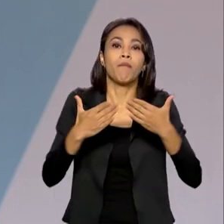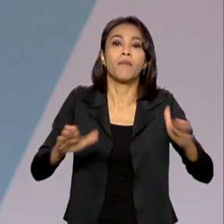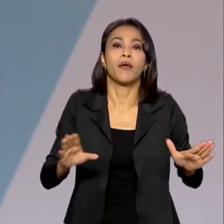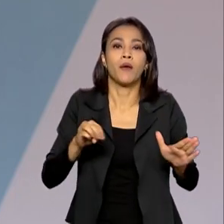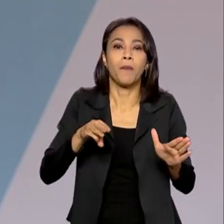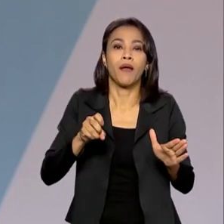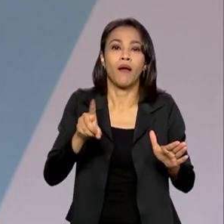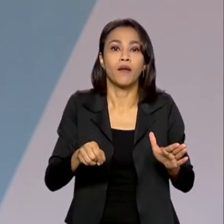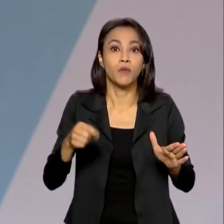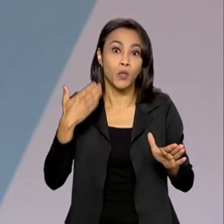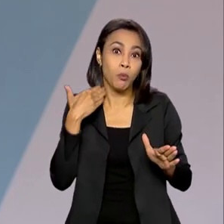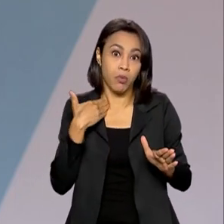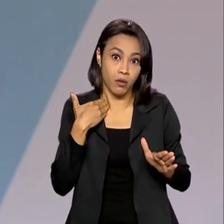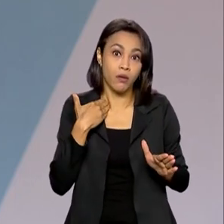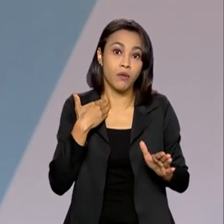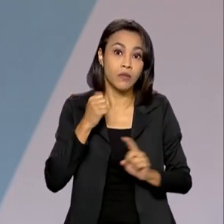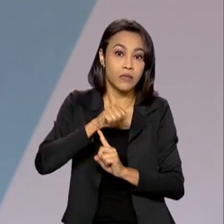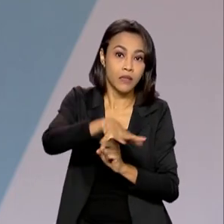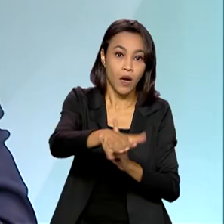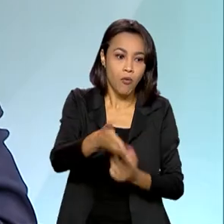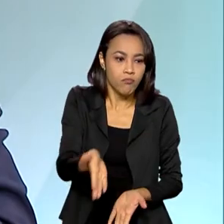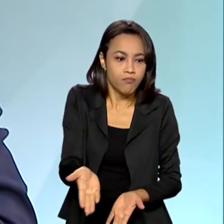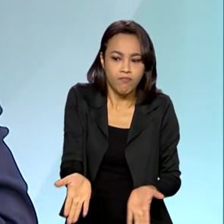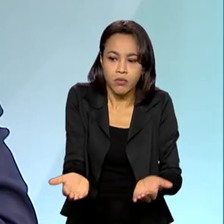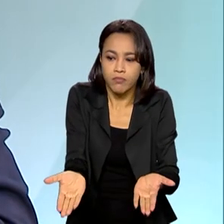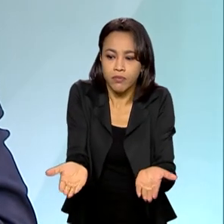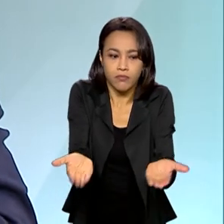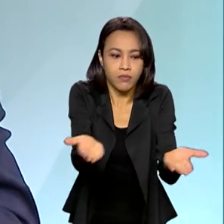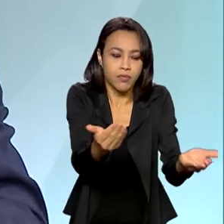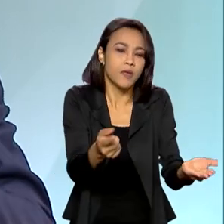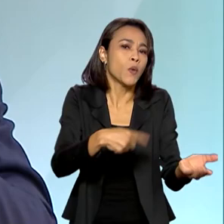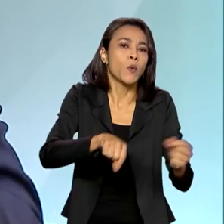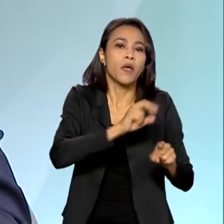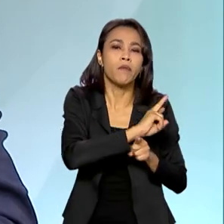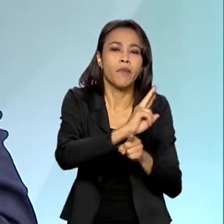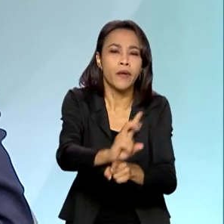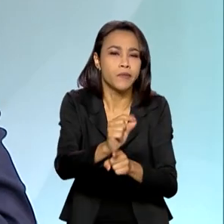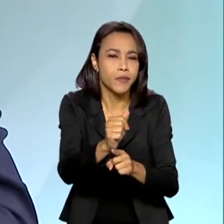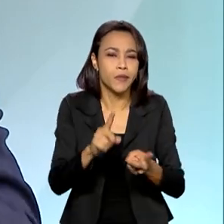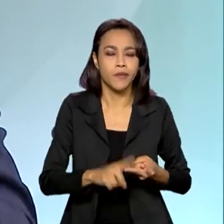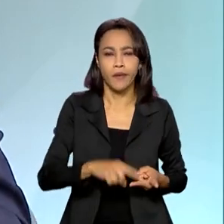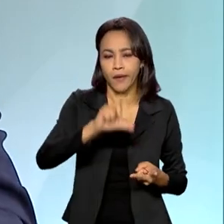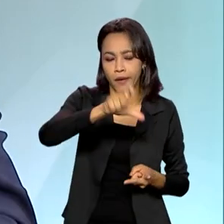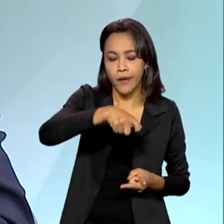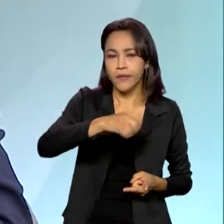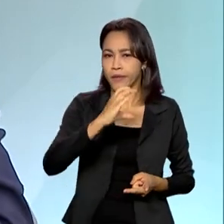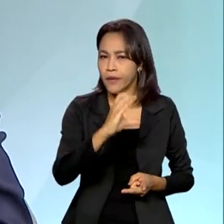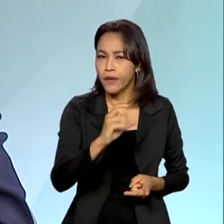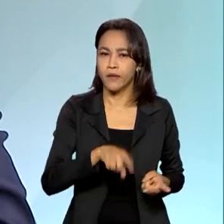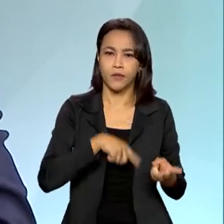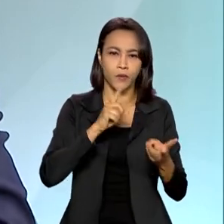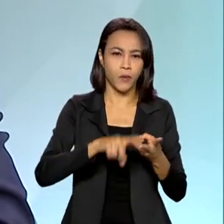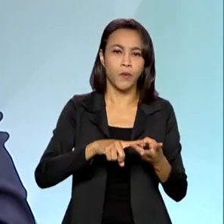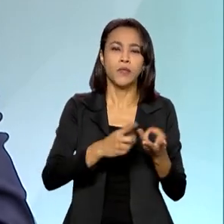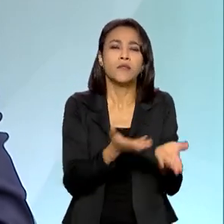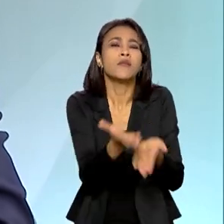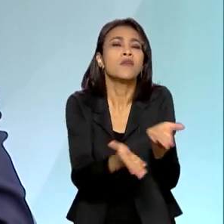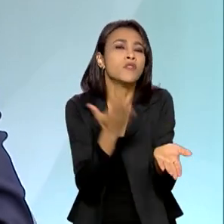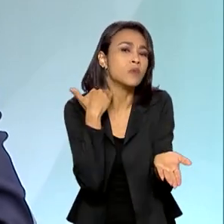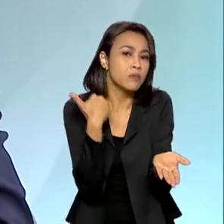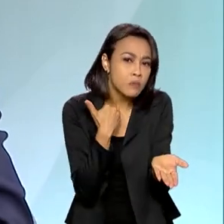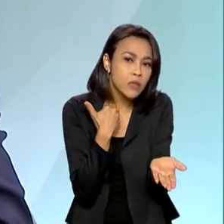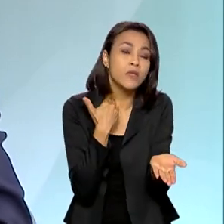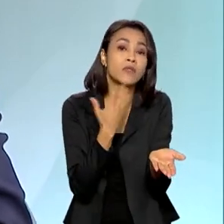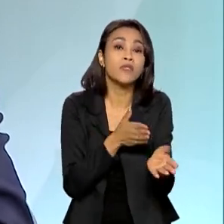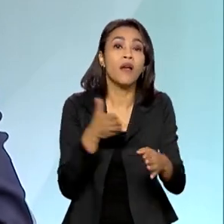Banco Central promoveu, vão fazer com que o crédito, vão fazer com cartão de crédito e produtos e serviços bancários sejam